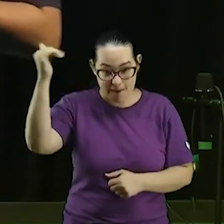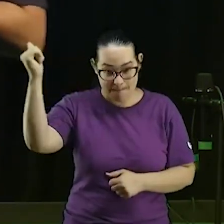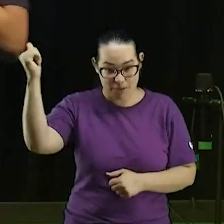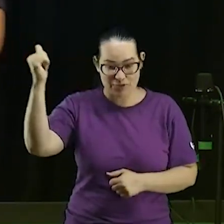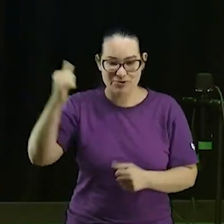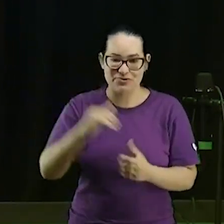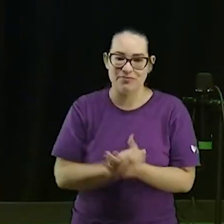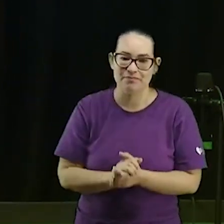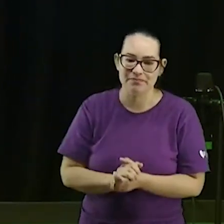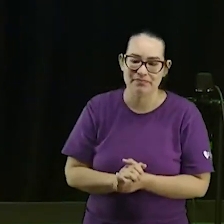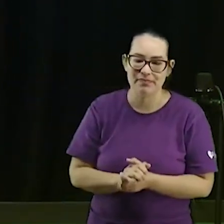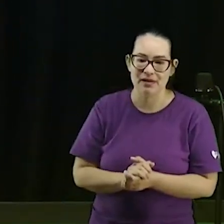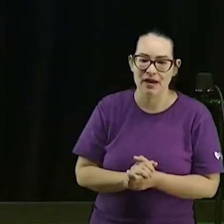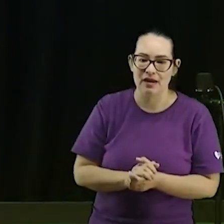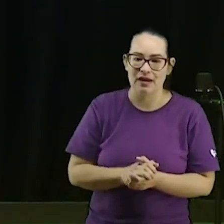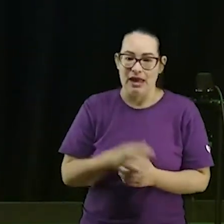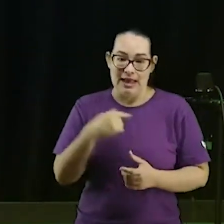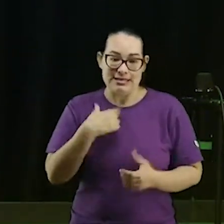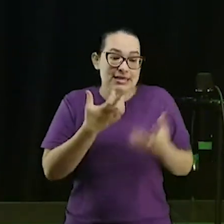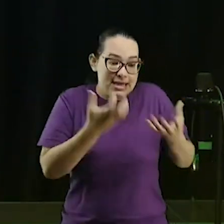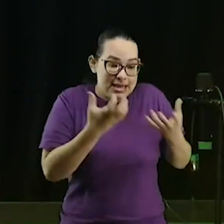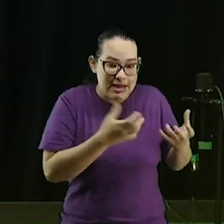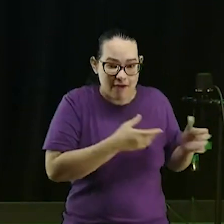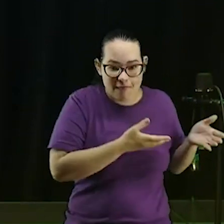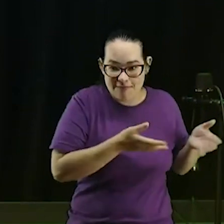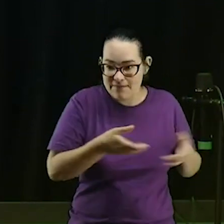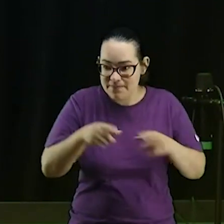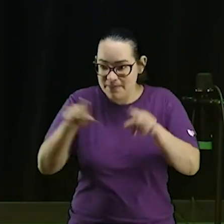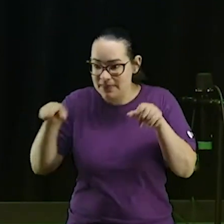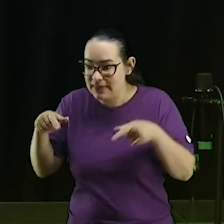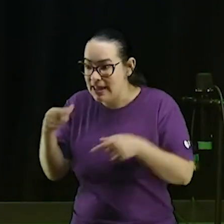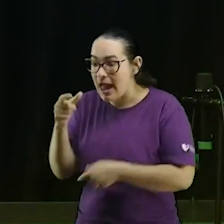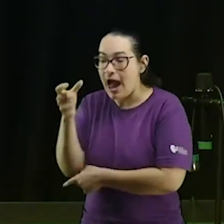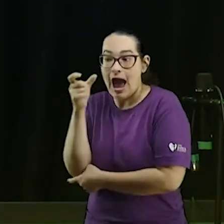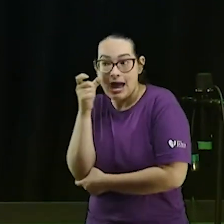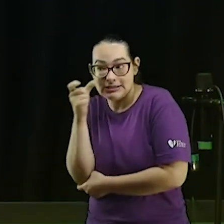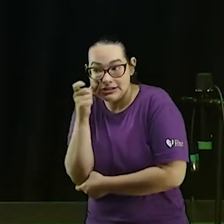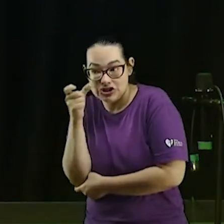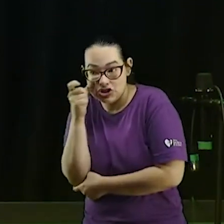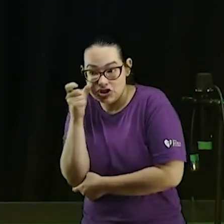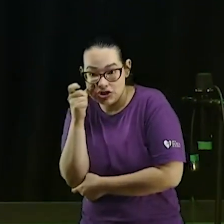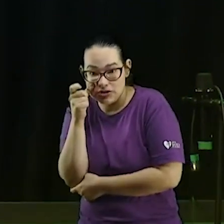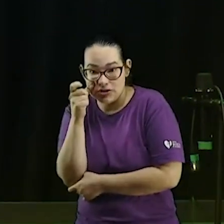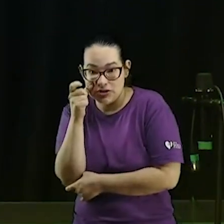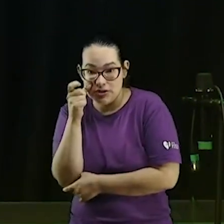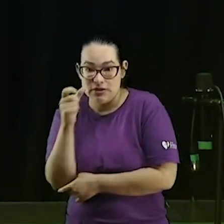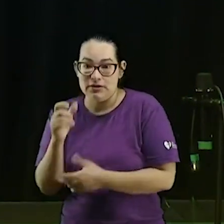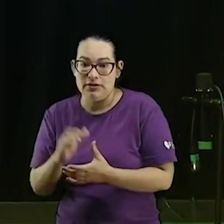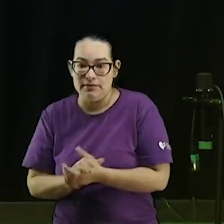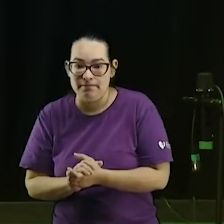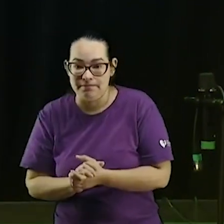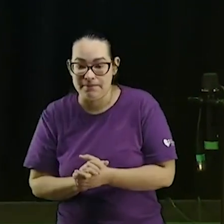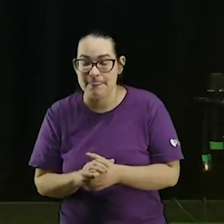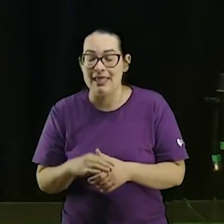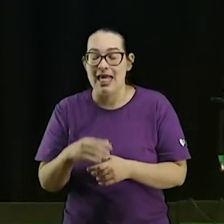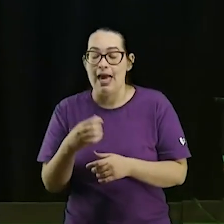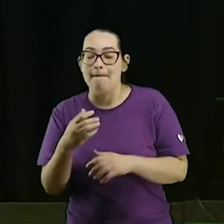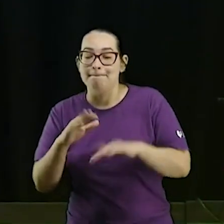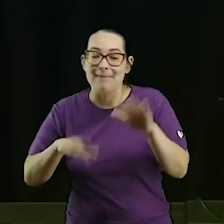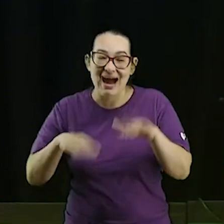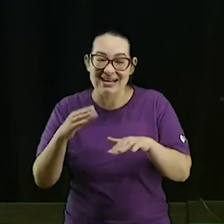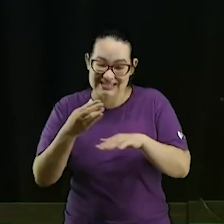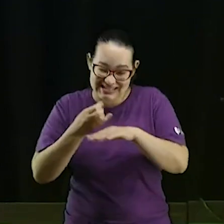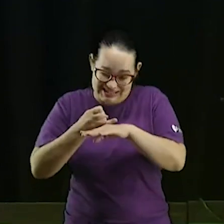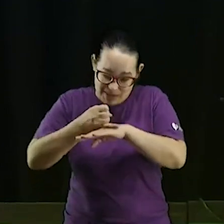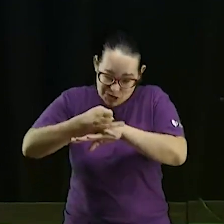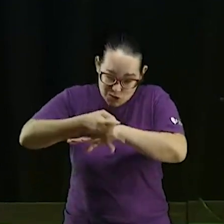iam para lá só que eu falava vai terminar duas da manhã três da manhã escola bíblica começa às oito e